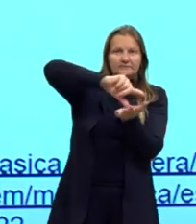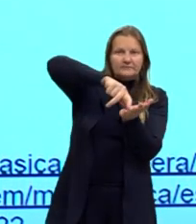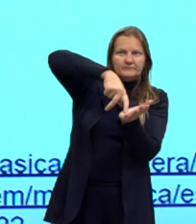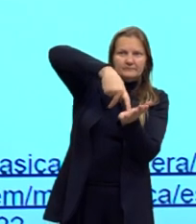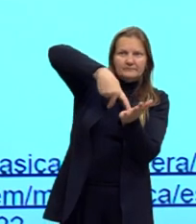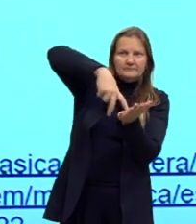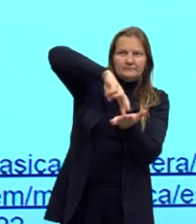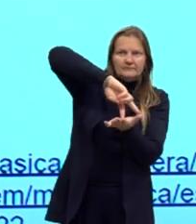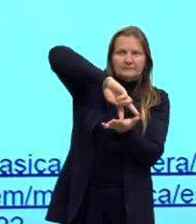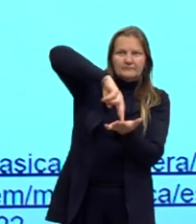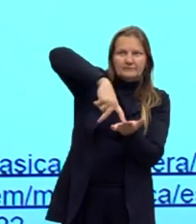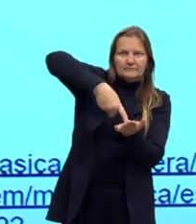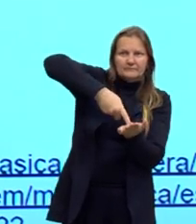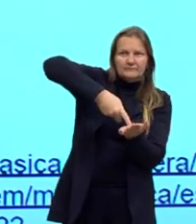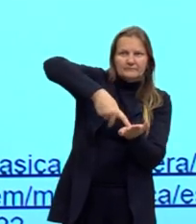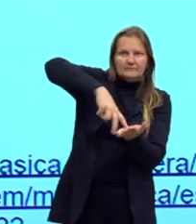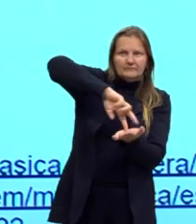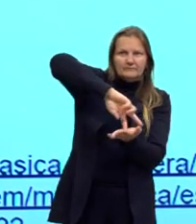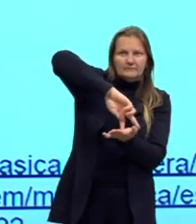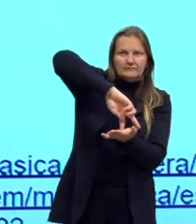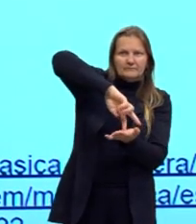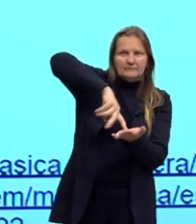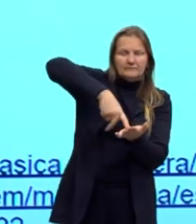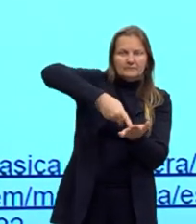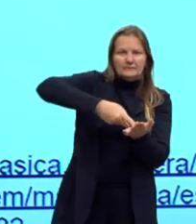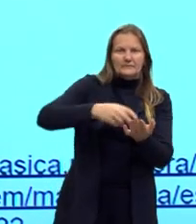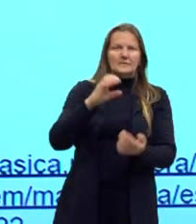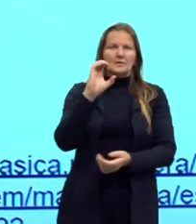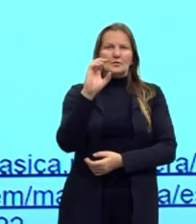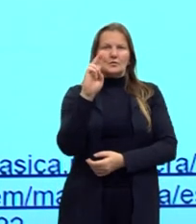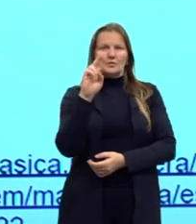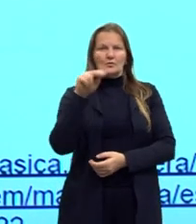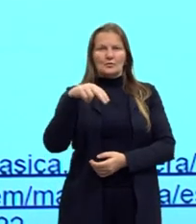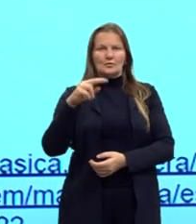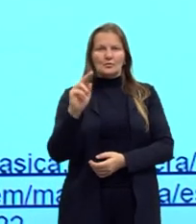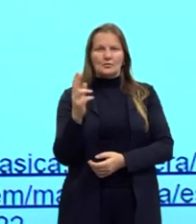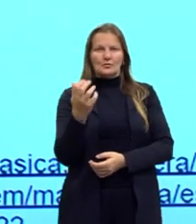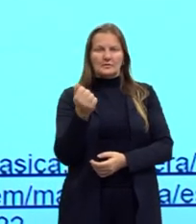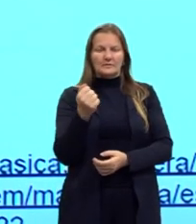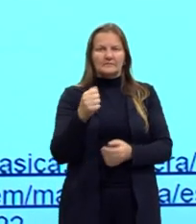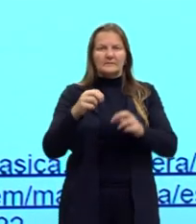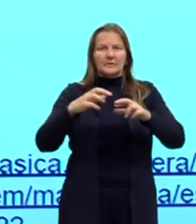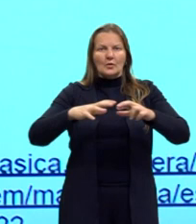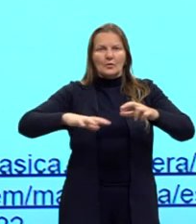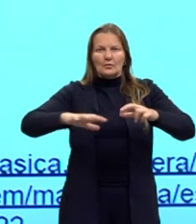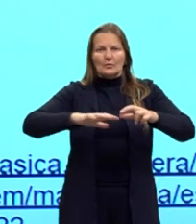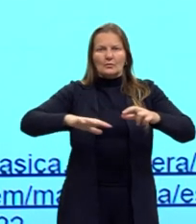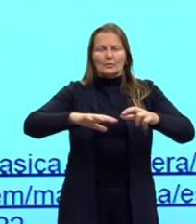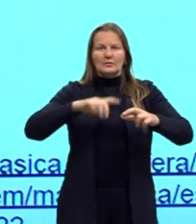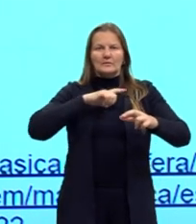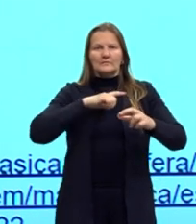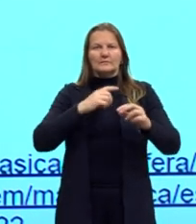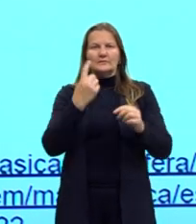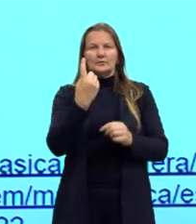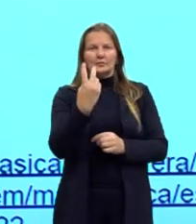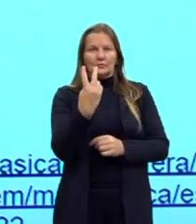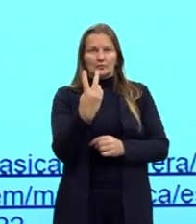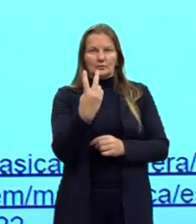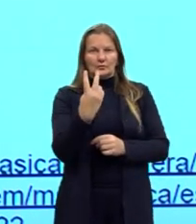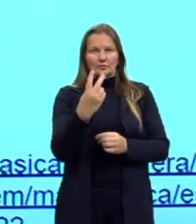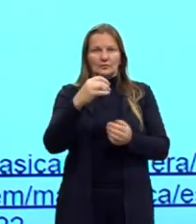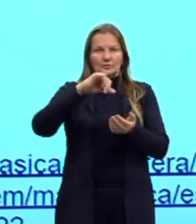Se nós imaginarmos a cunha esférica, ela seria então a região que fica entre dois